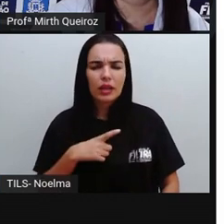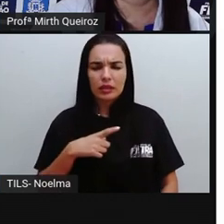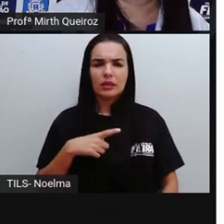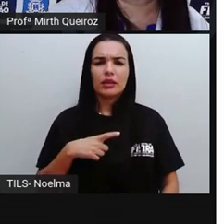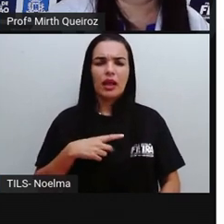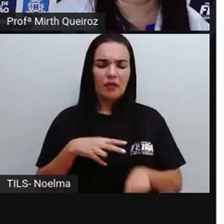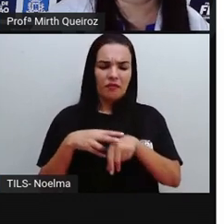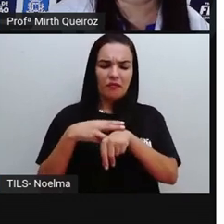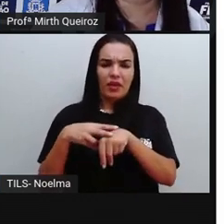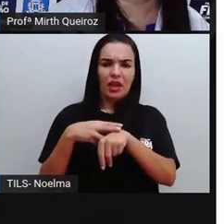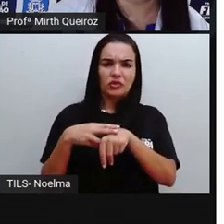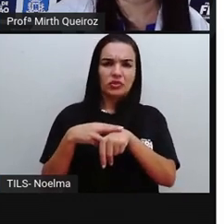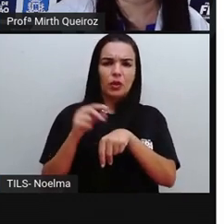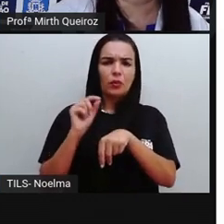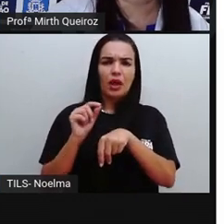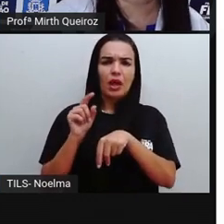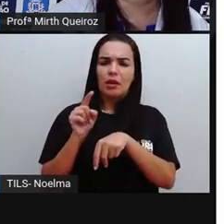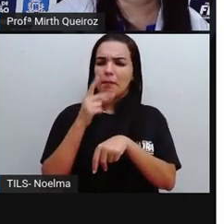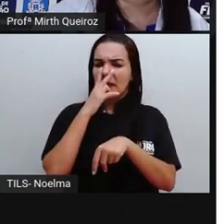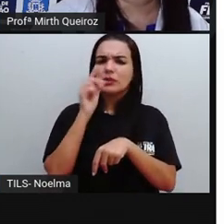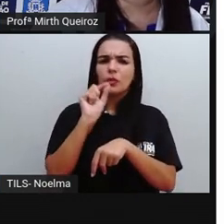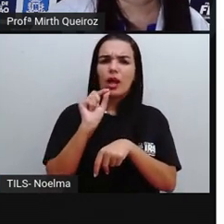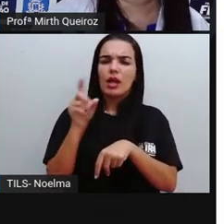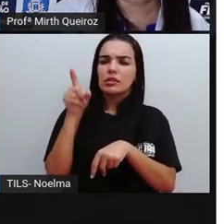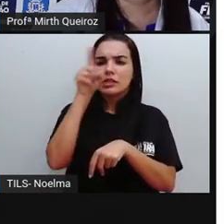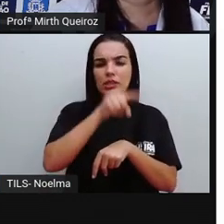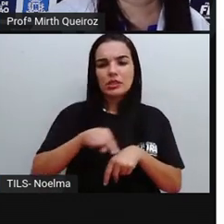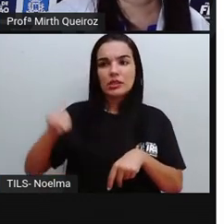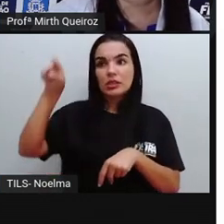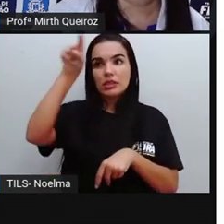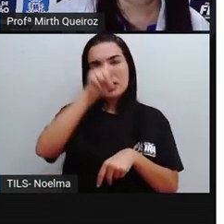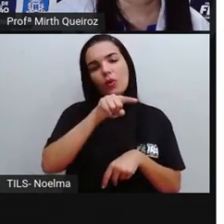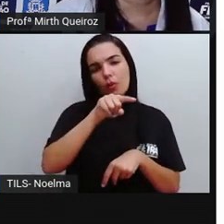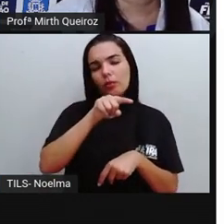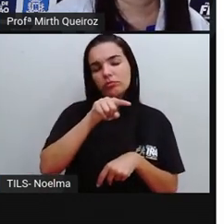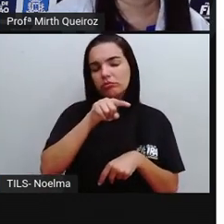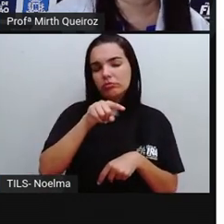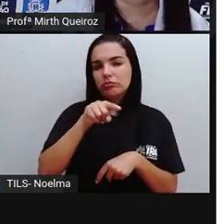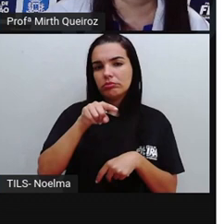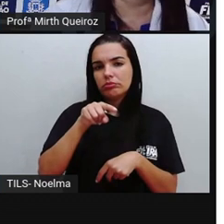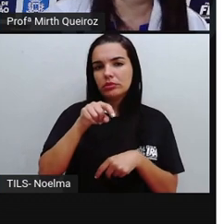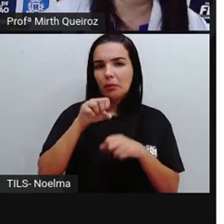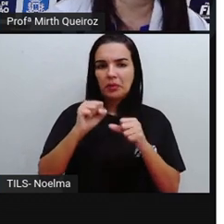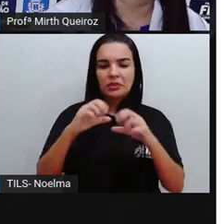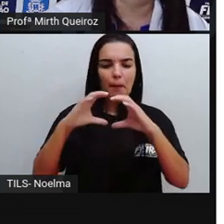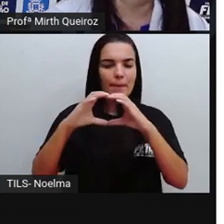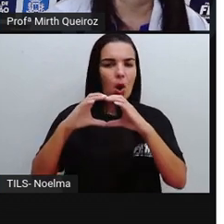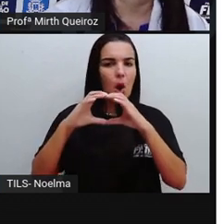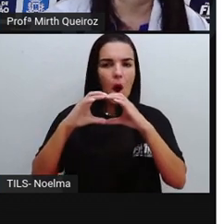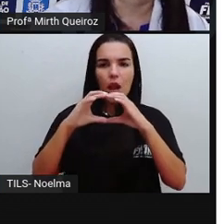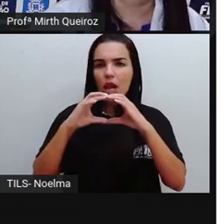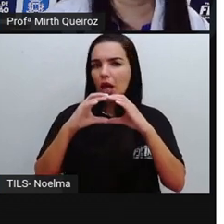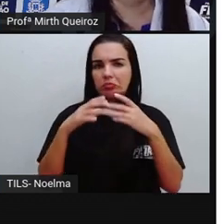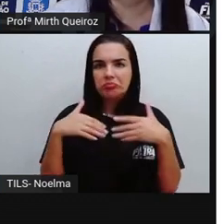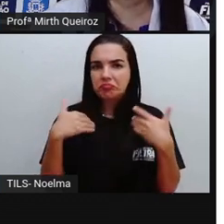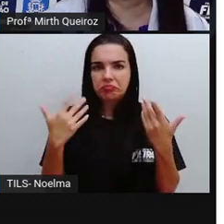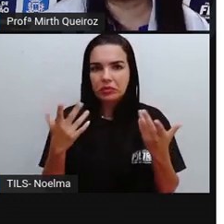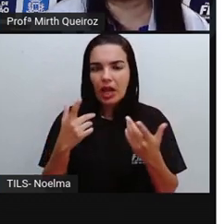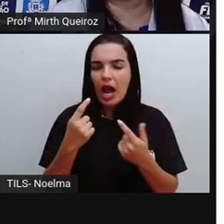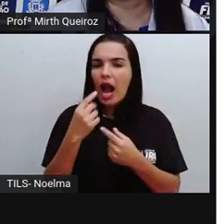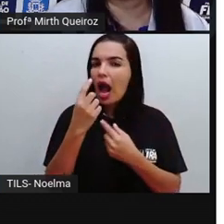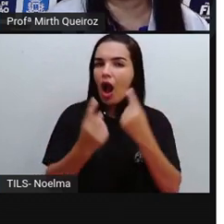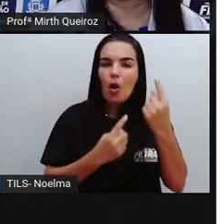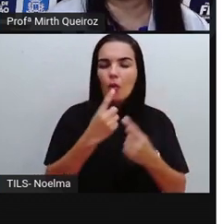verde, eu diria que era um círculo. Poderia ser uma bola, algo